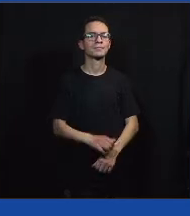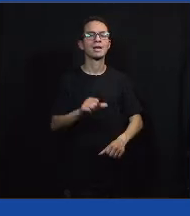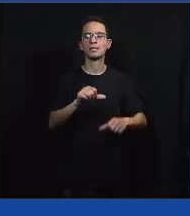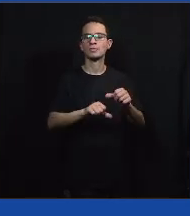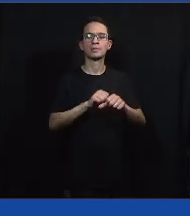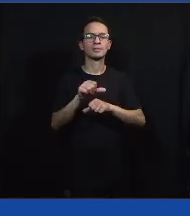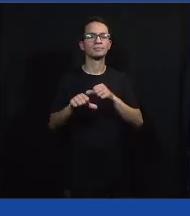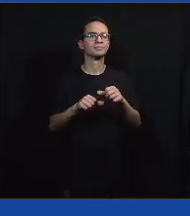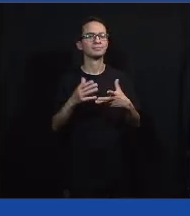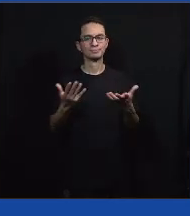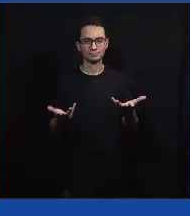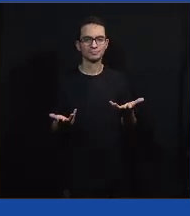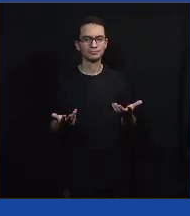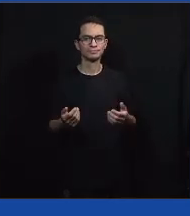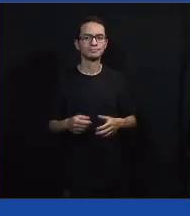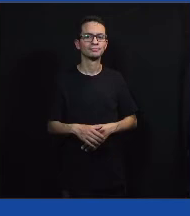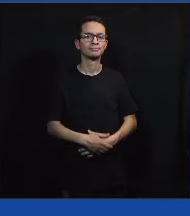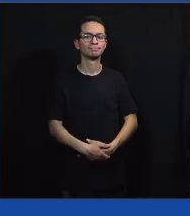Mudança de metodologia.